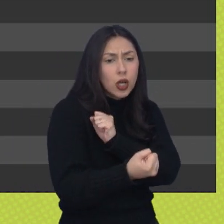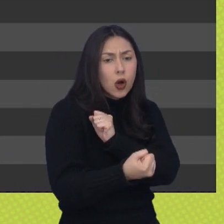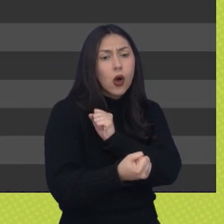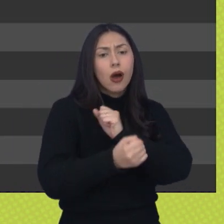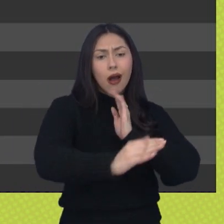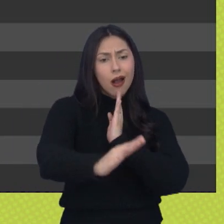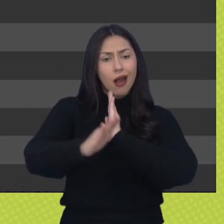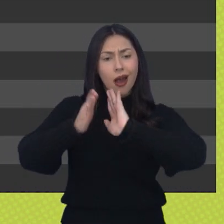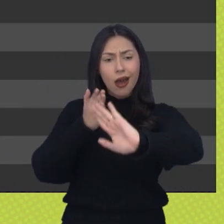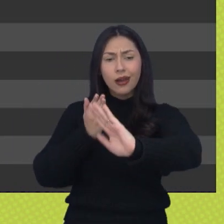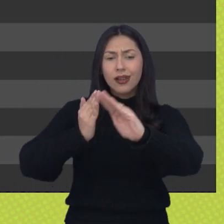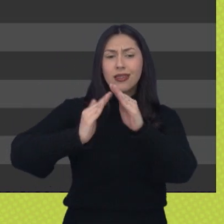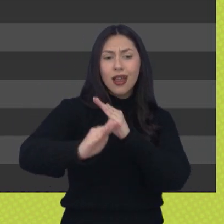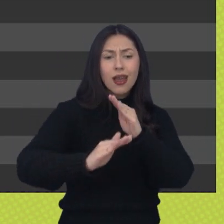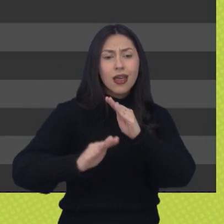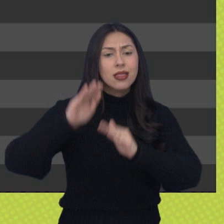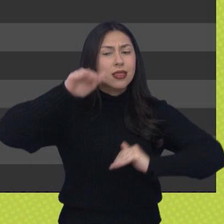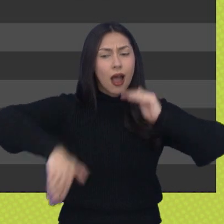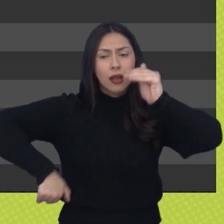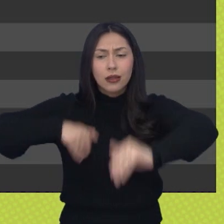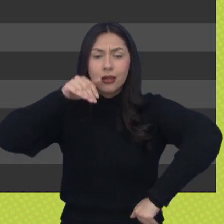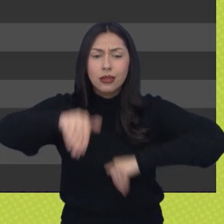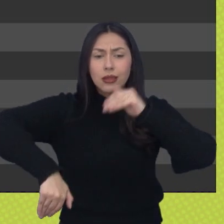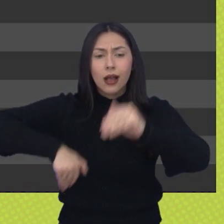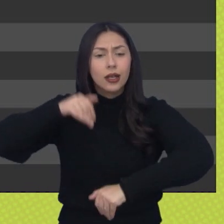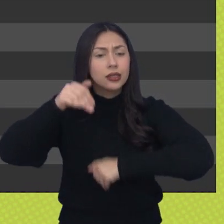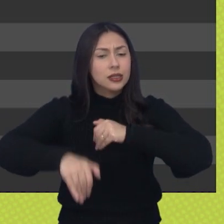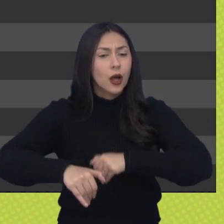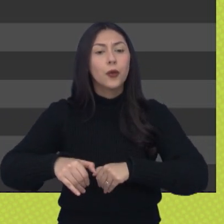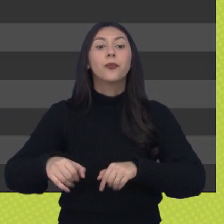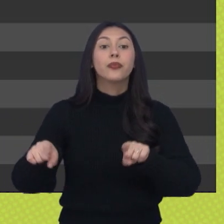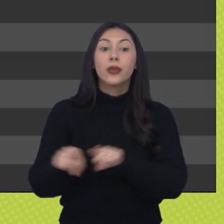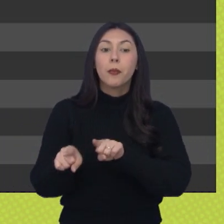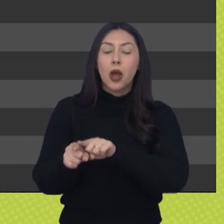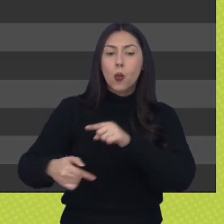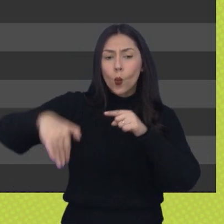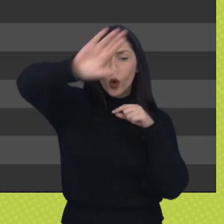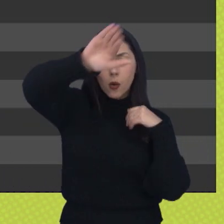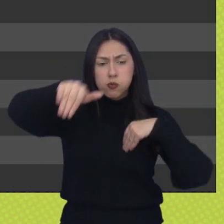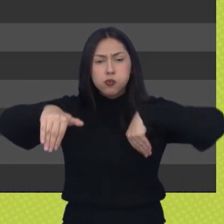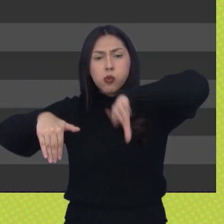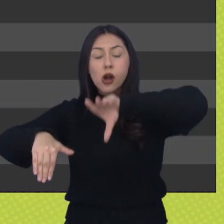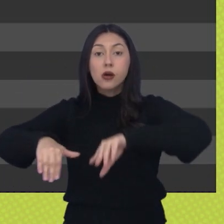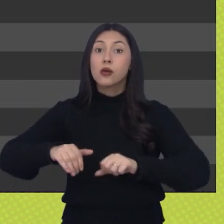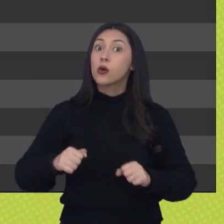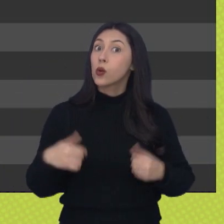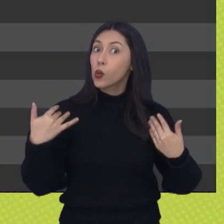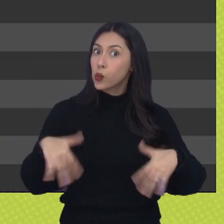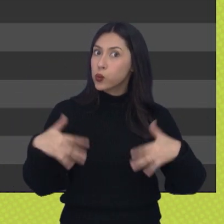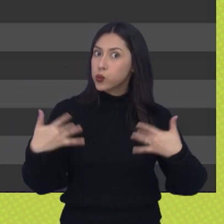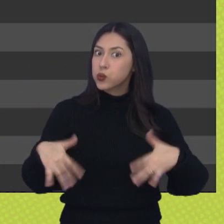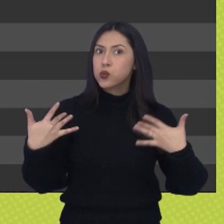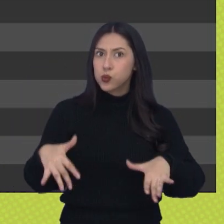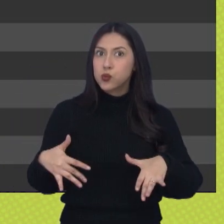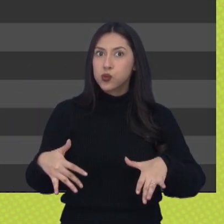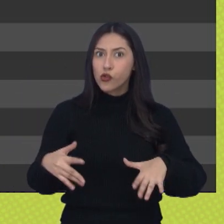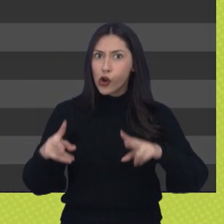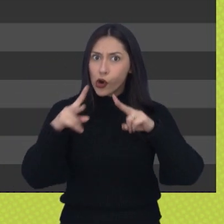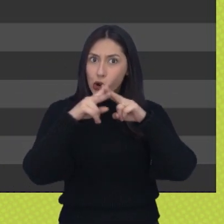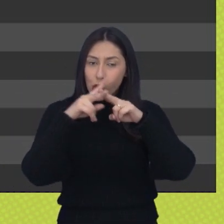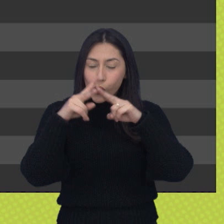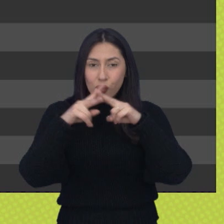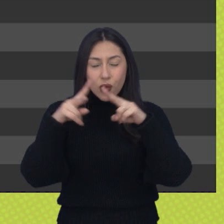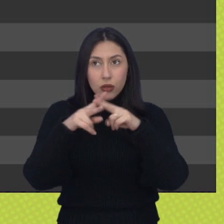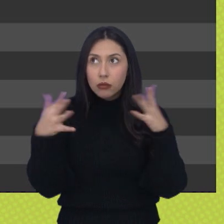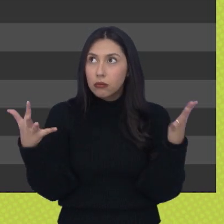feminino, karatê masculino e feminino, natação masculino e feminino, taekwondo masculino e feminino. Olha só as artes marciais, que espetáculo aí